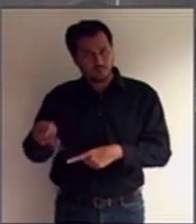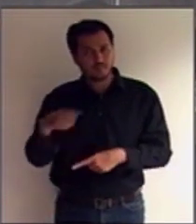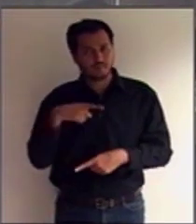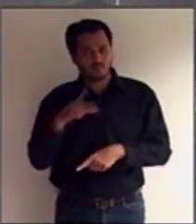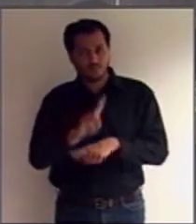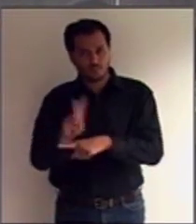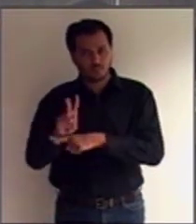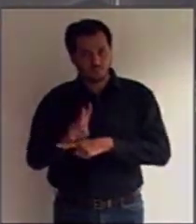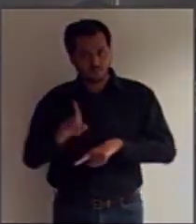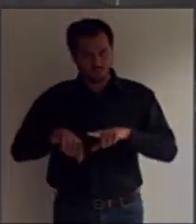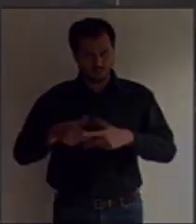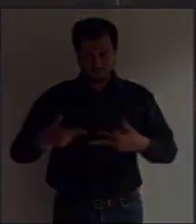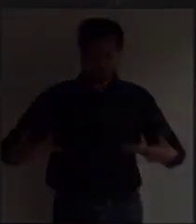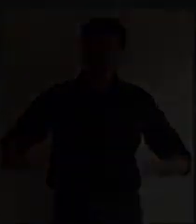patrimônio. E aí aí E